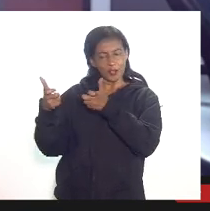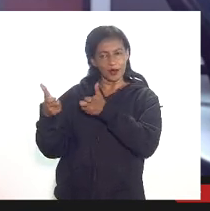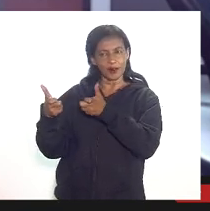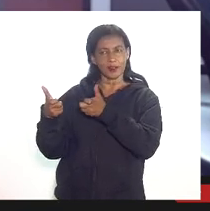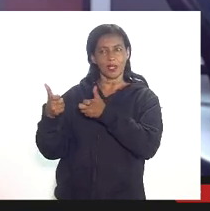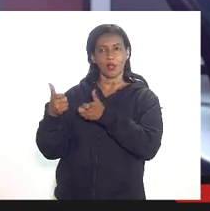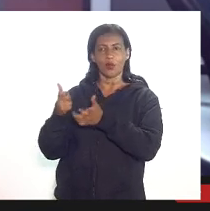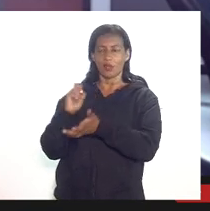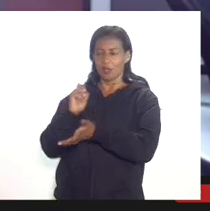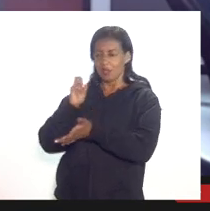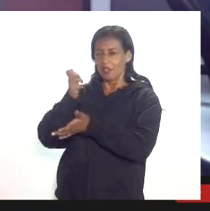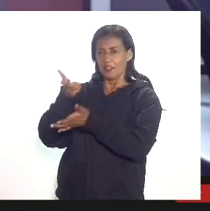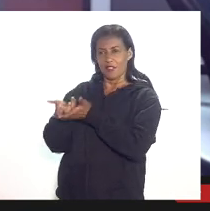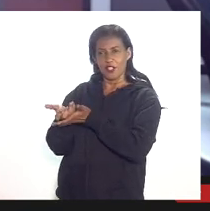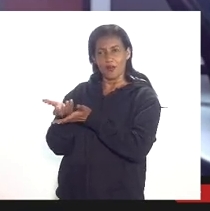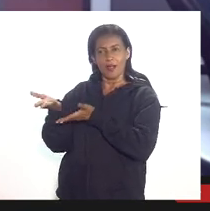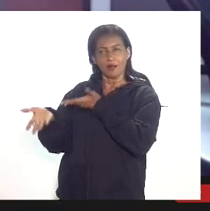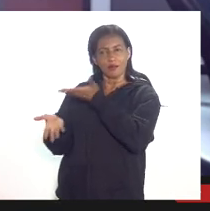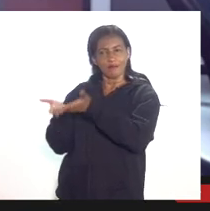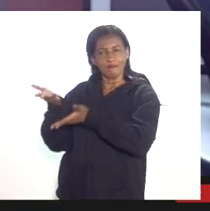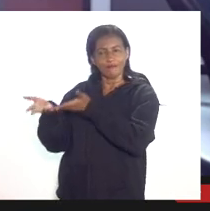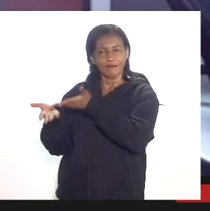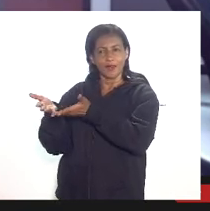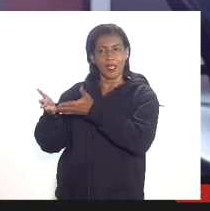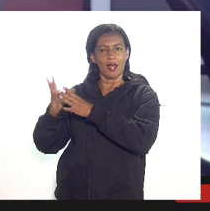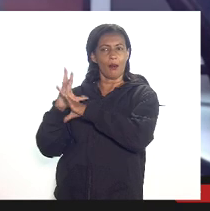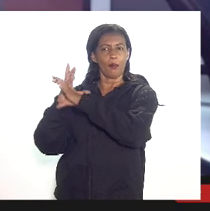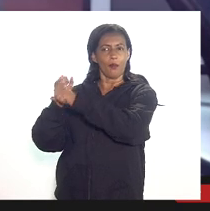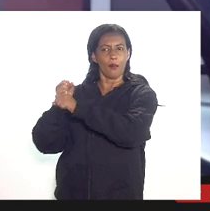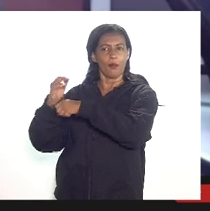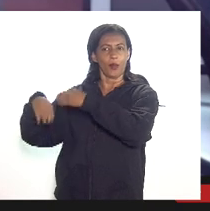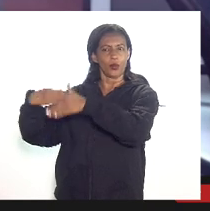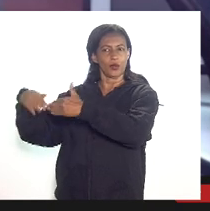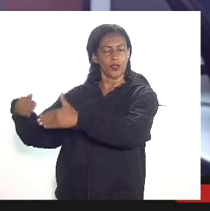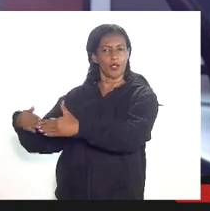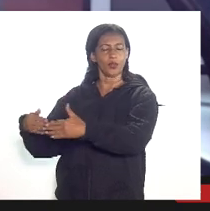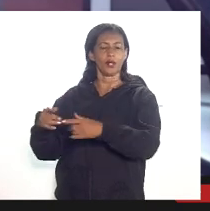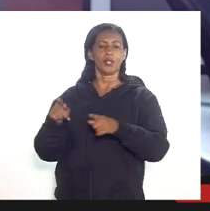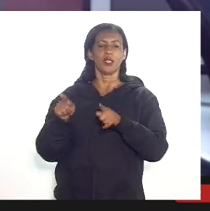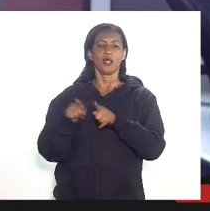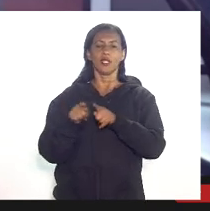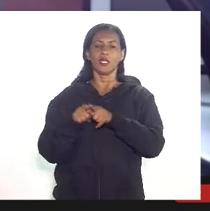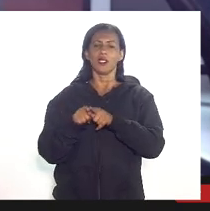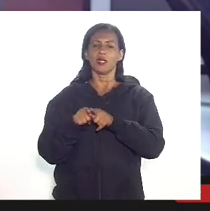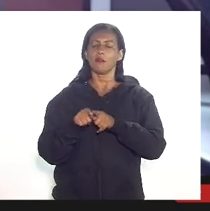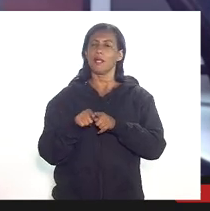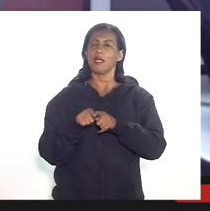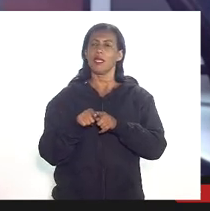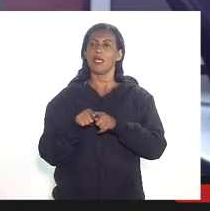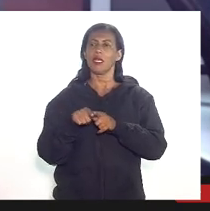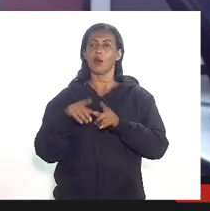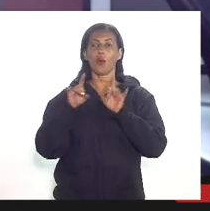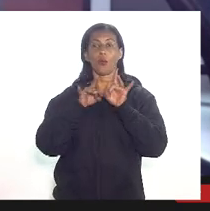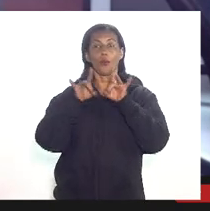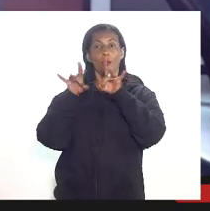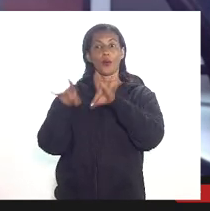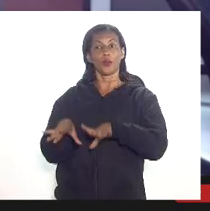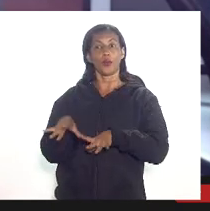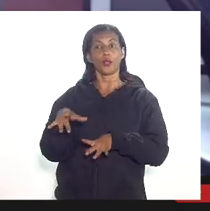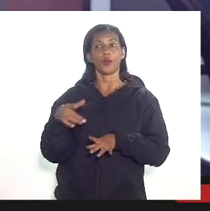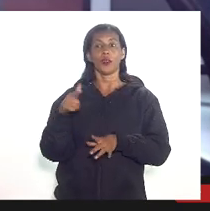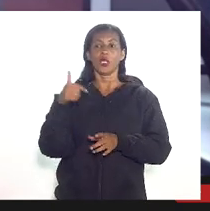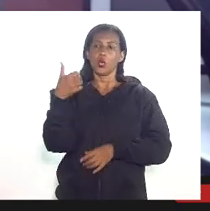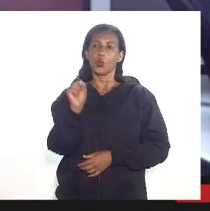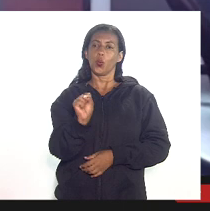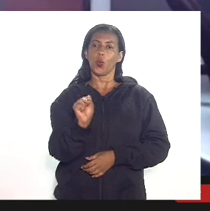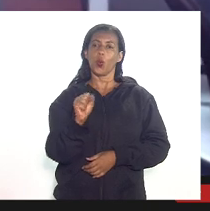investimentos na fase de produção item 7 provisão de gastos com abandono e o item 8